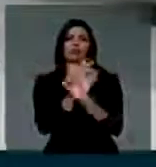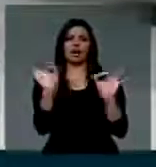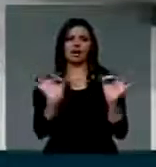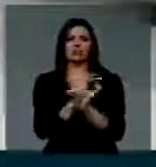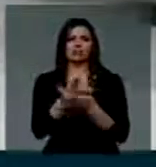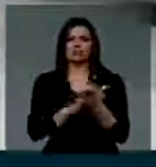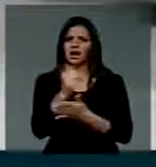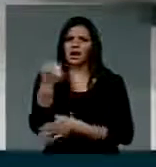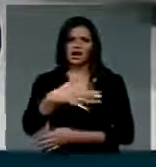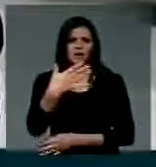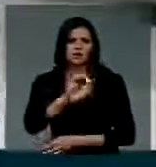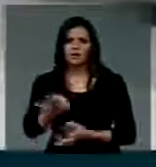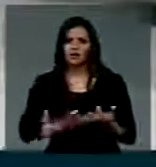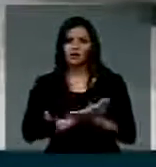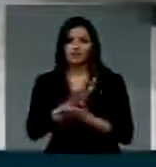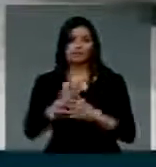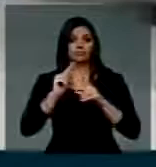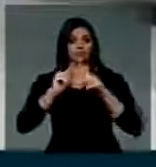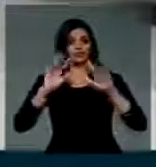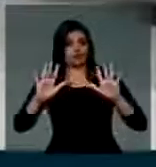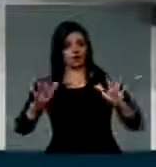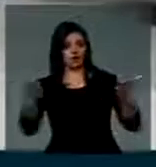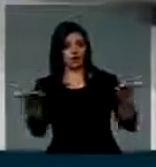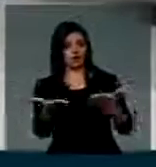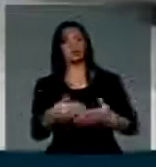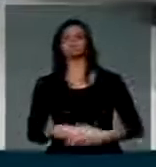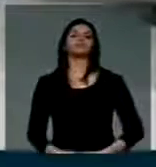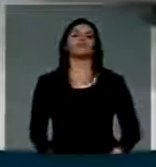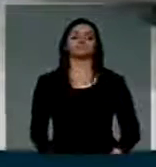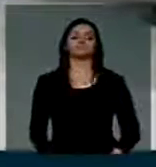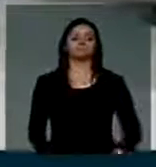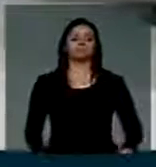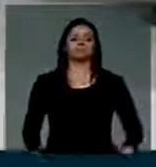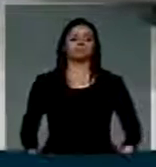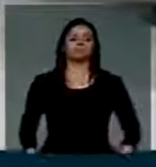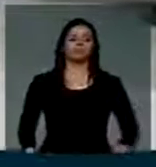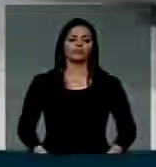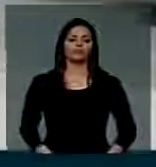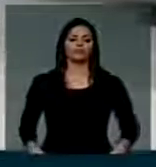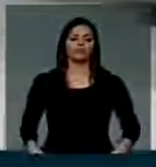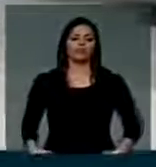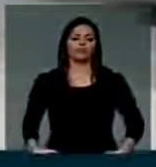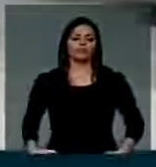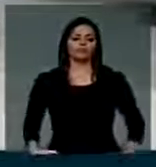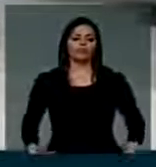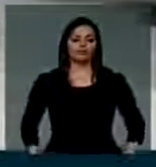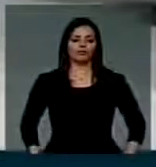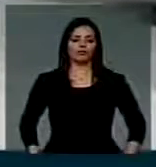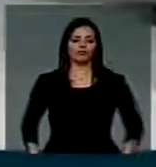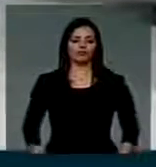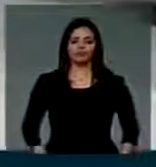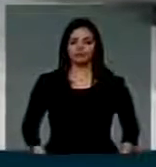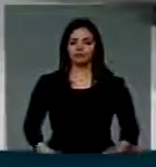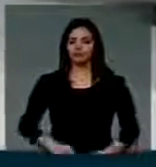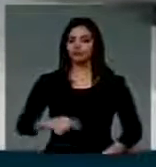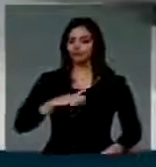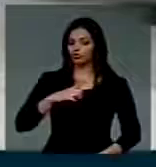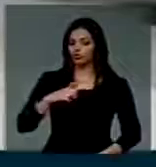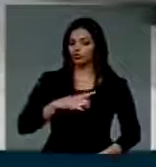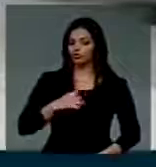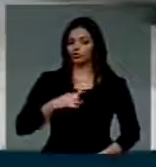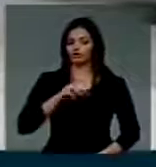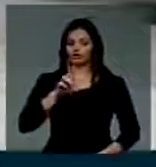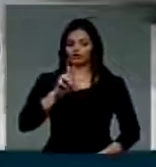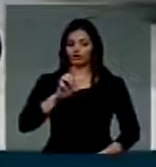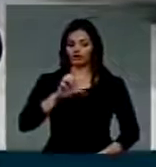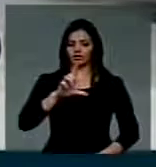Agora, eu peguei, tinha no meu, na minha declaração de imposto